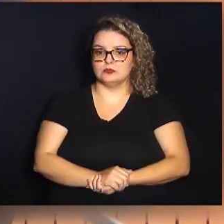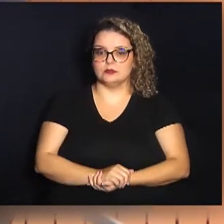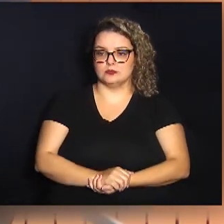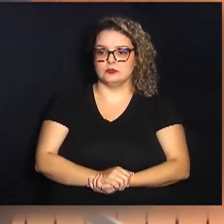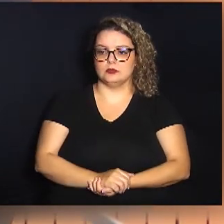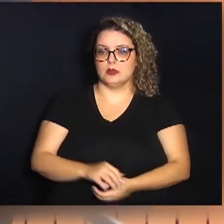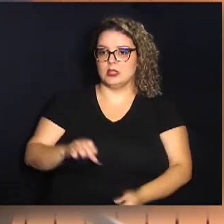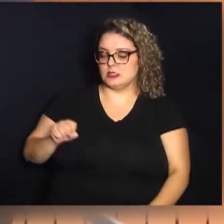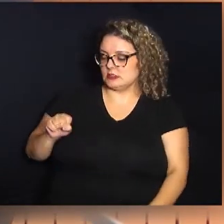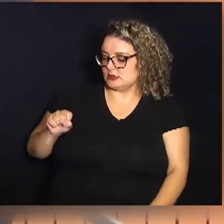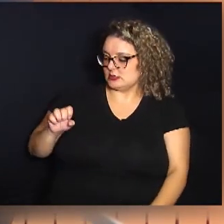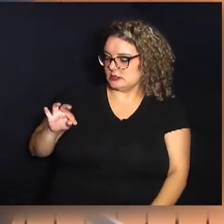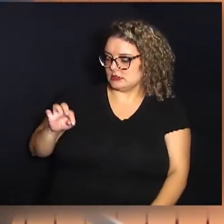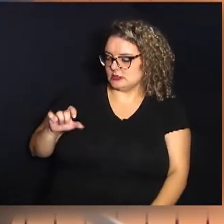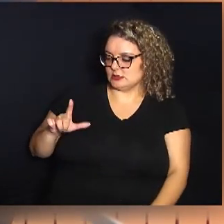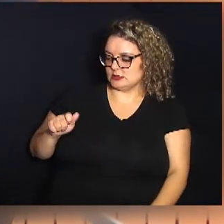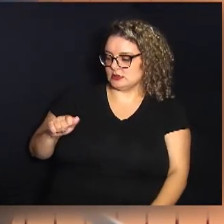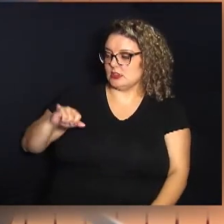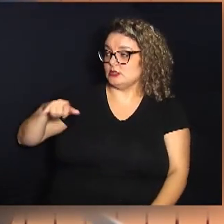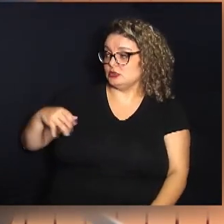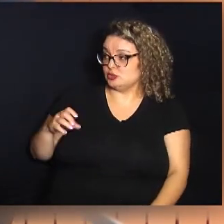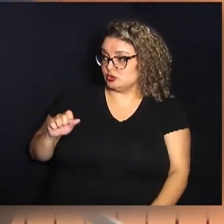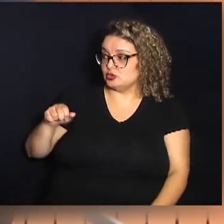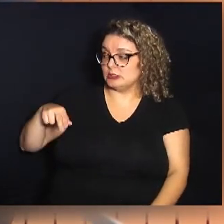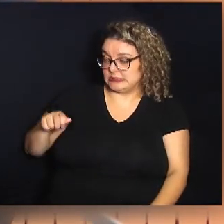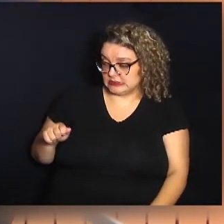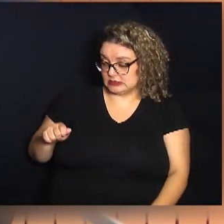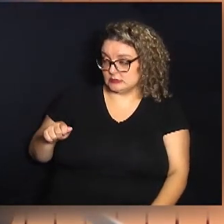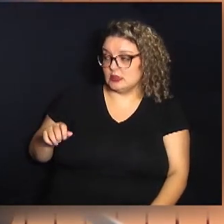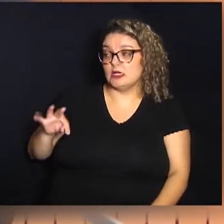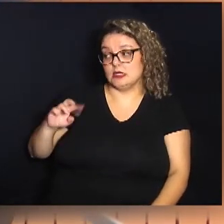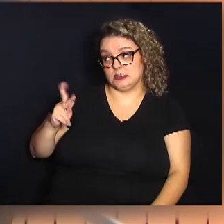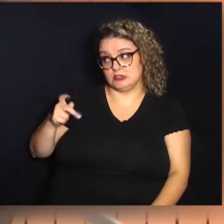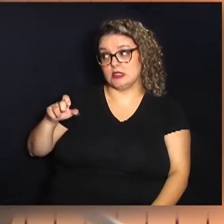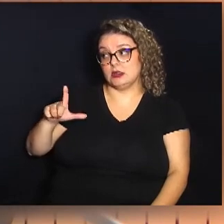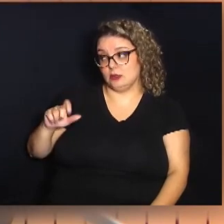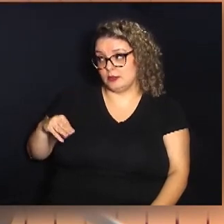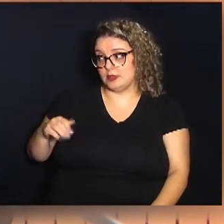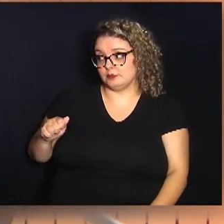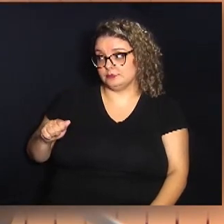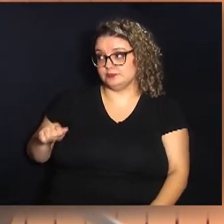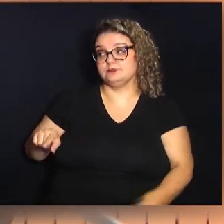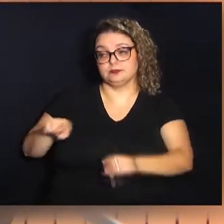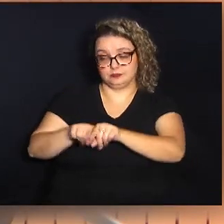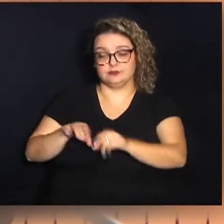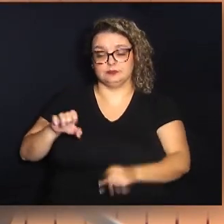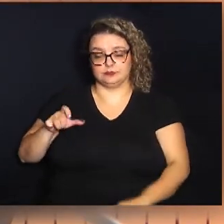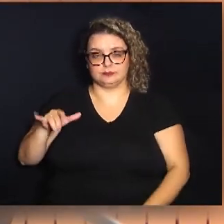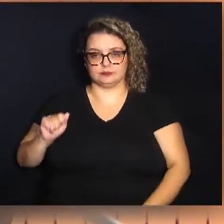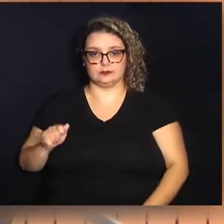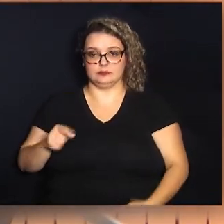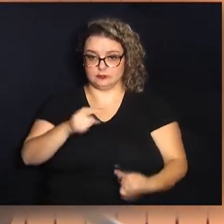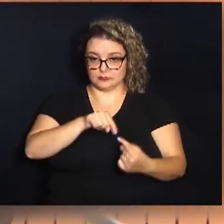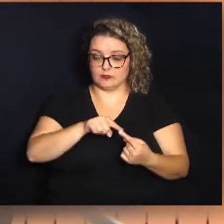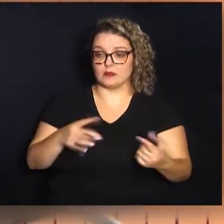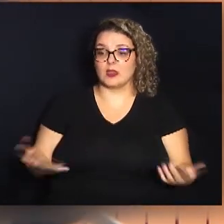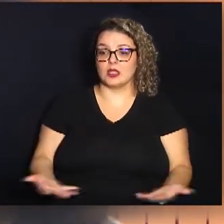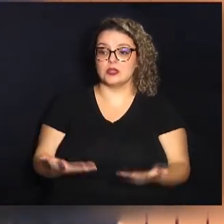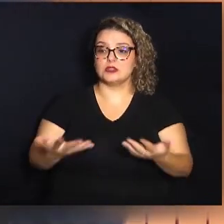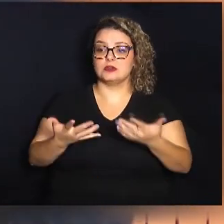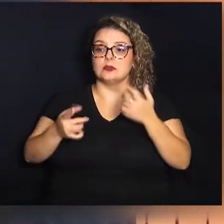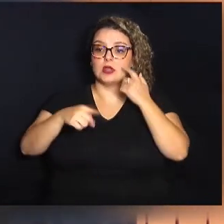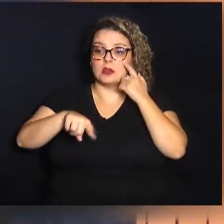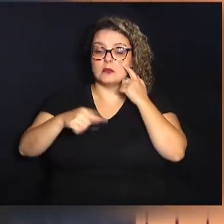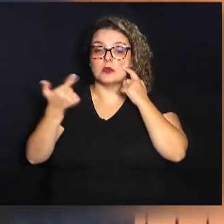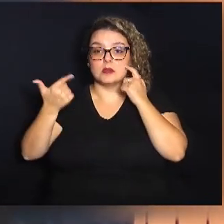Estela Joana Thelma e Célia o objetivo também é estimular para que vocês